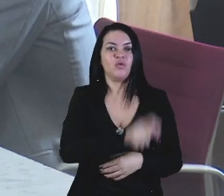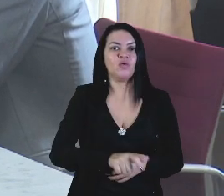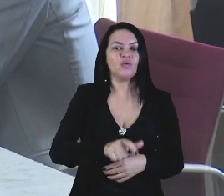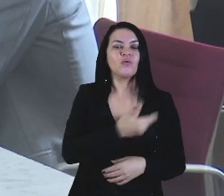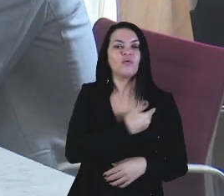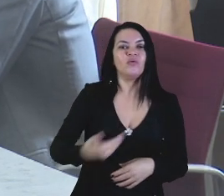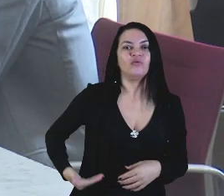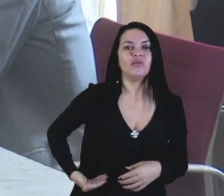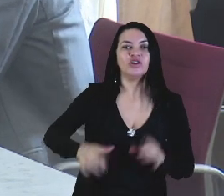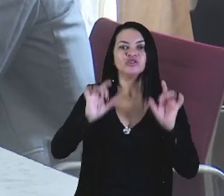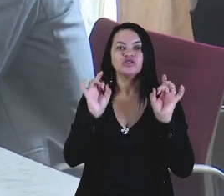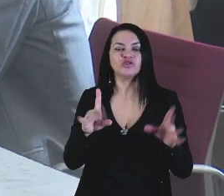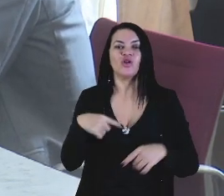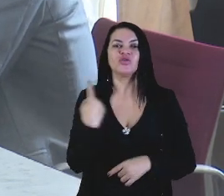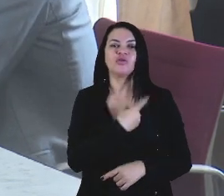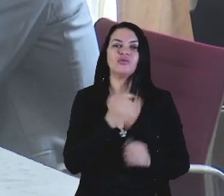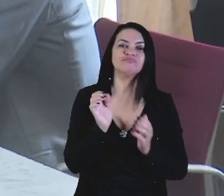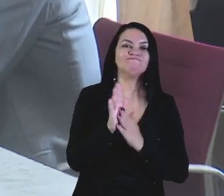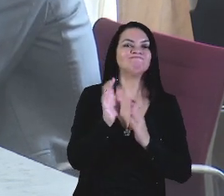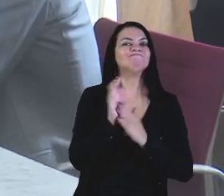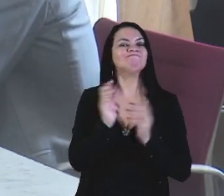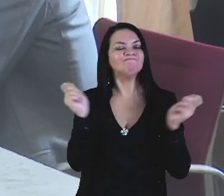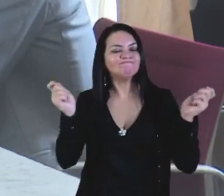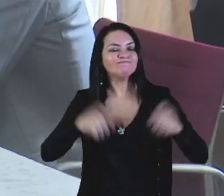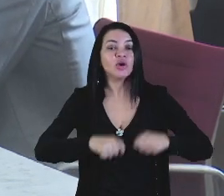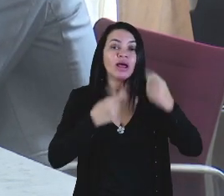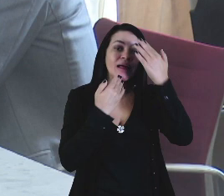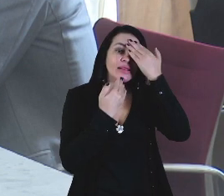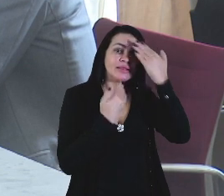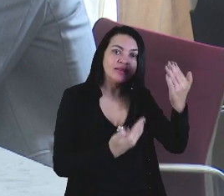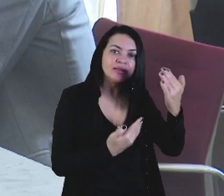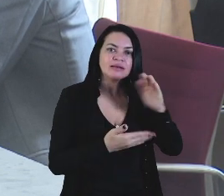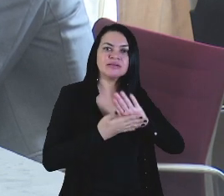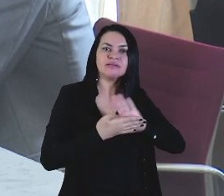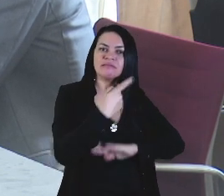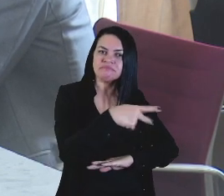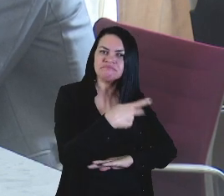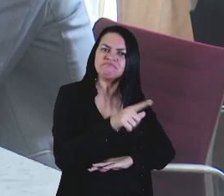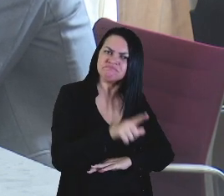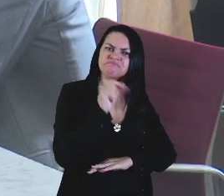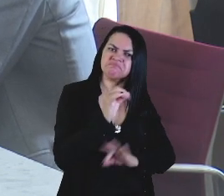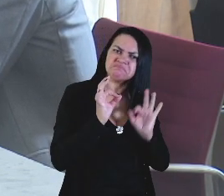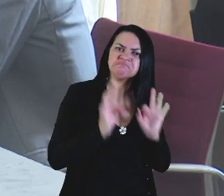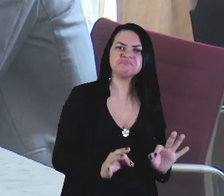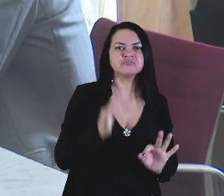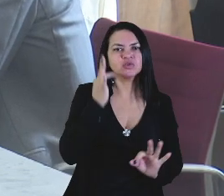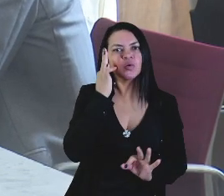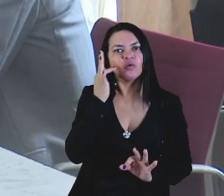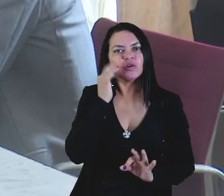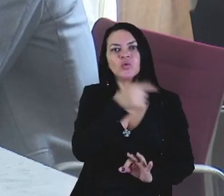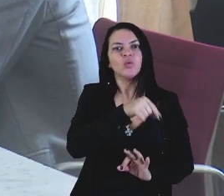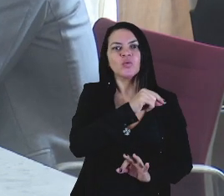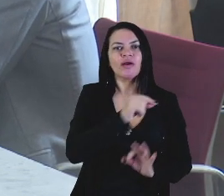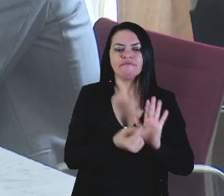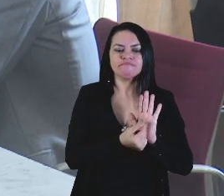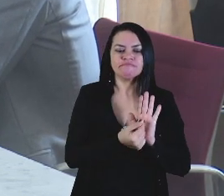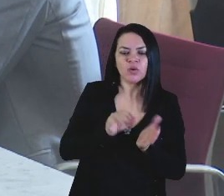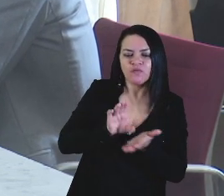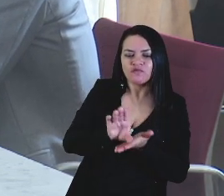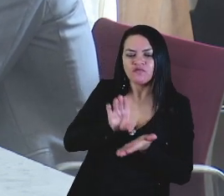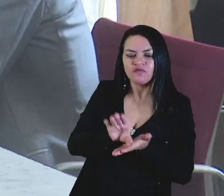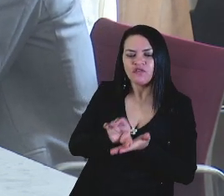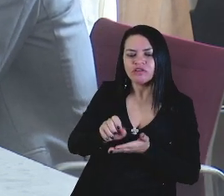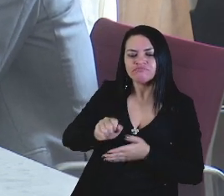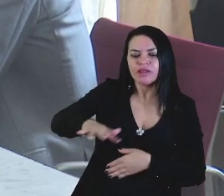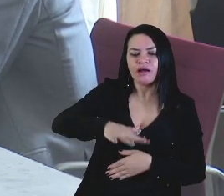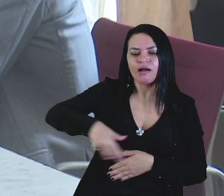só nos resta louvar esse momento, agradecer a sua decisão acertada no investimento na